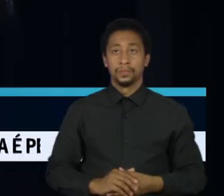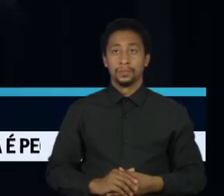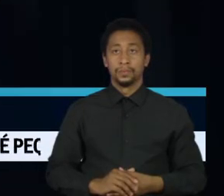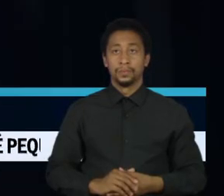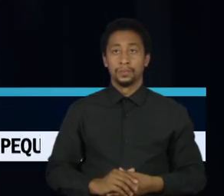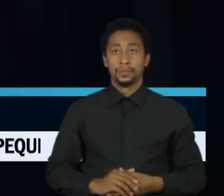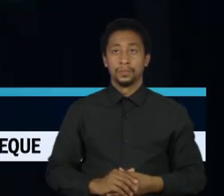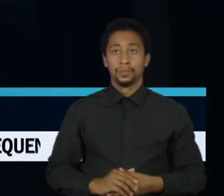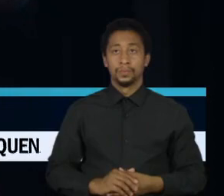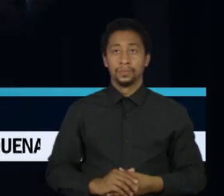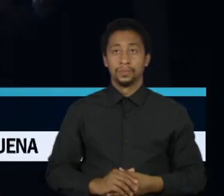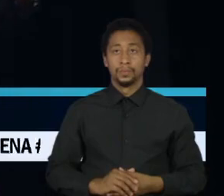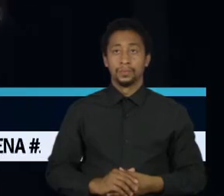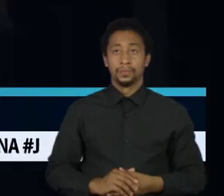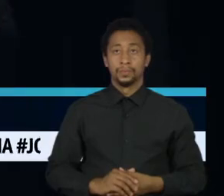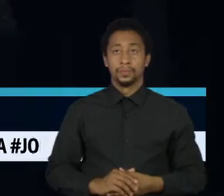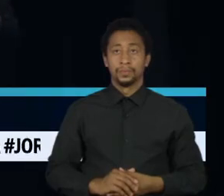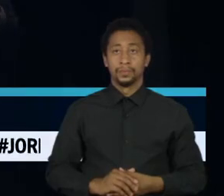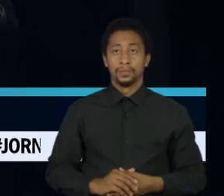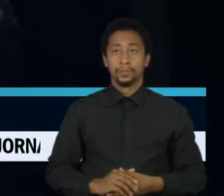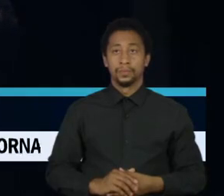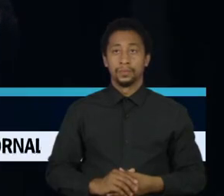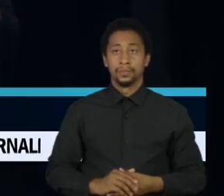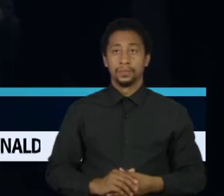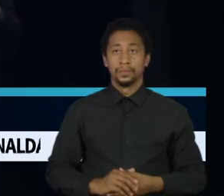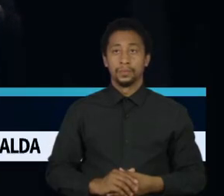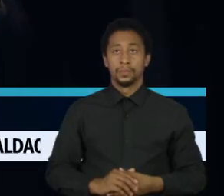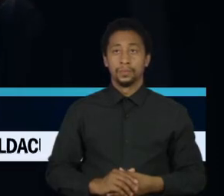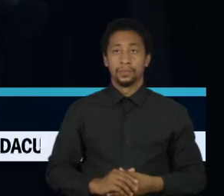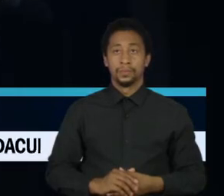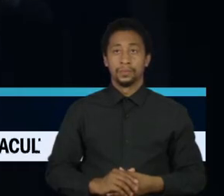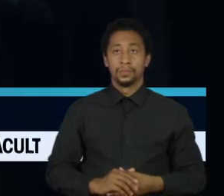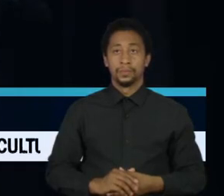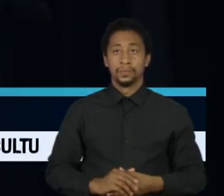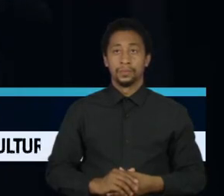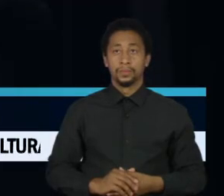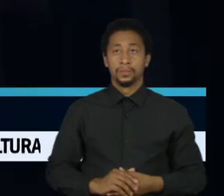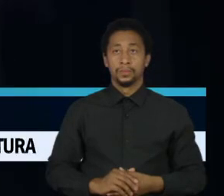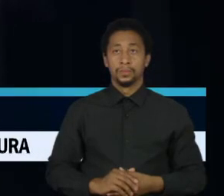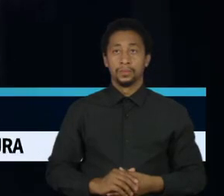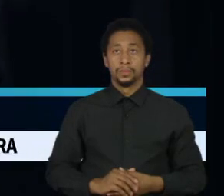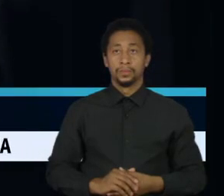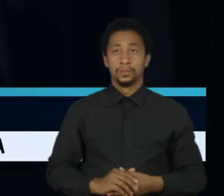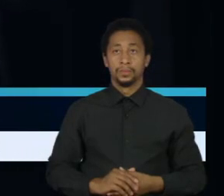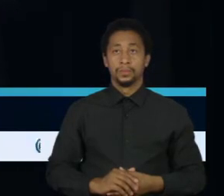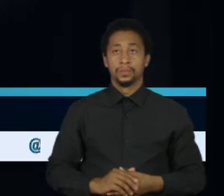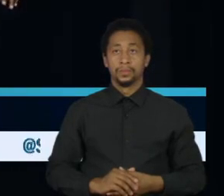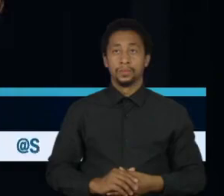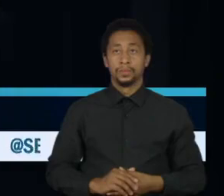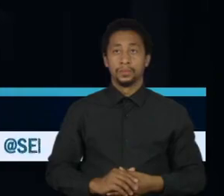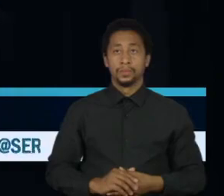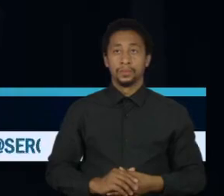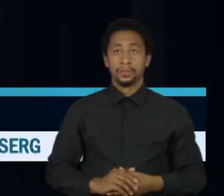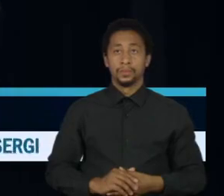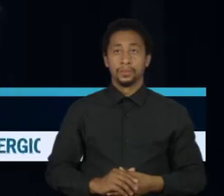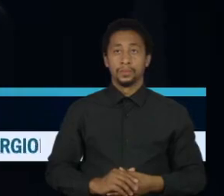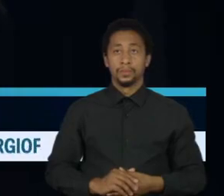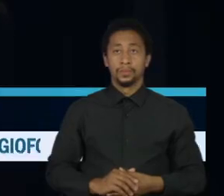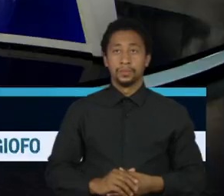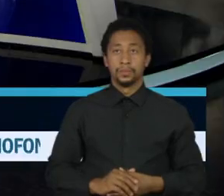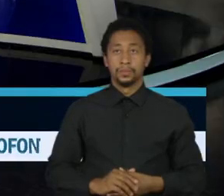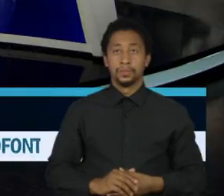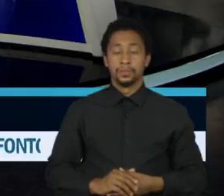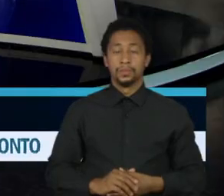ganha legitimidade, uma falsa legitimidade, mas ganha legitimidade essa